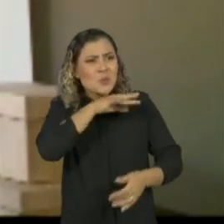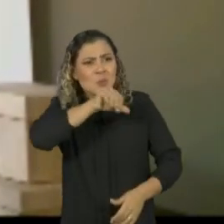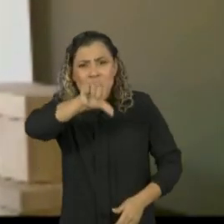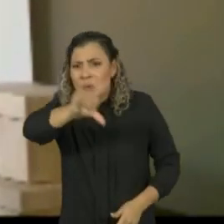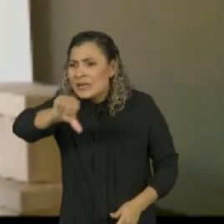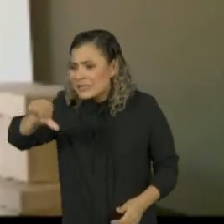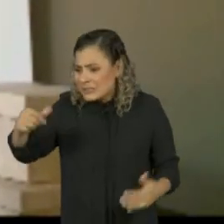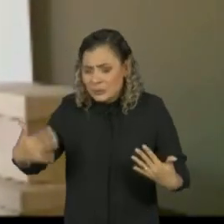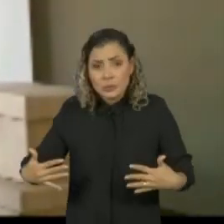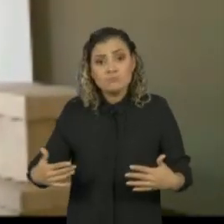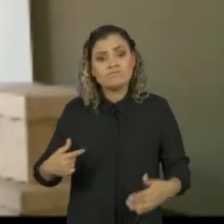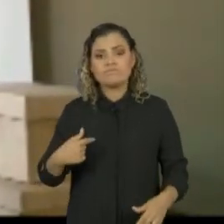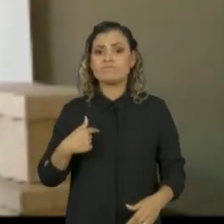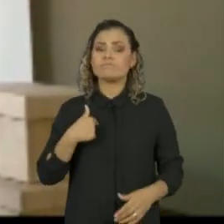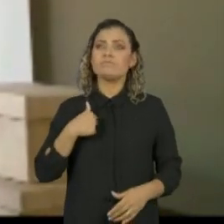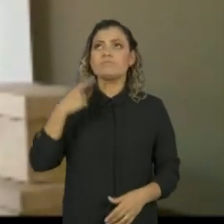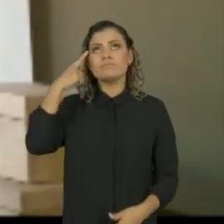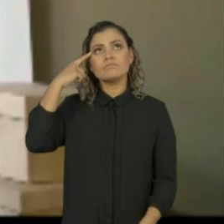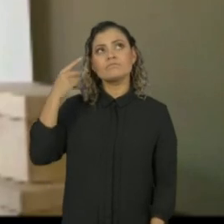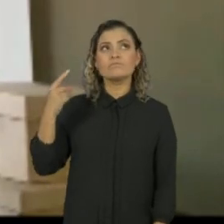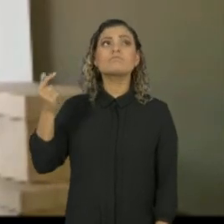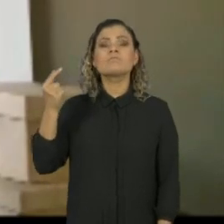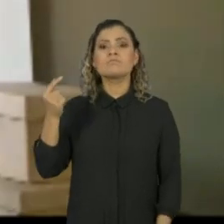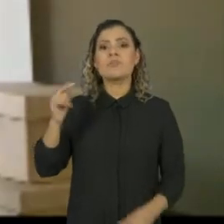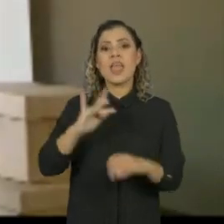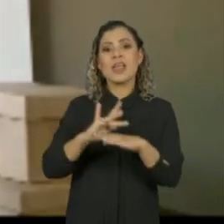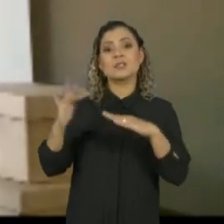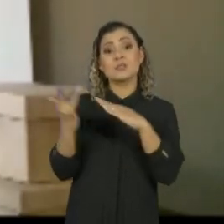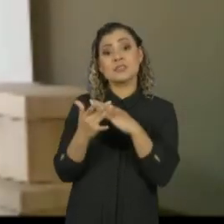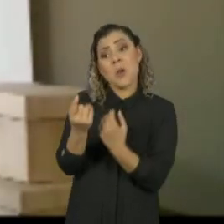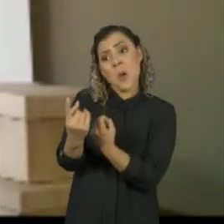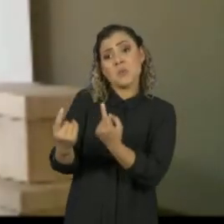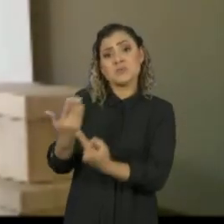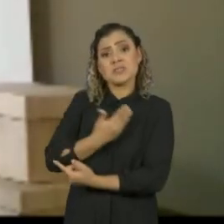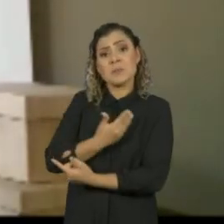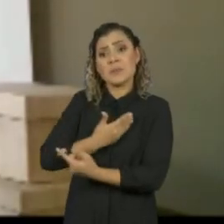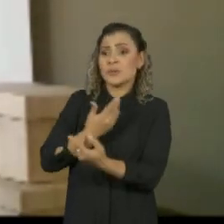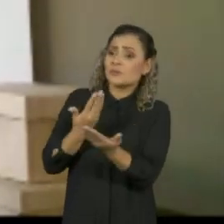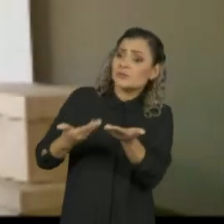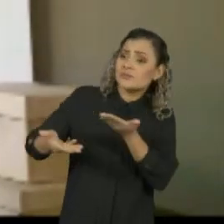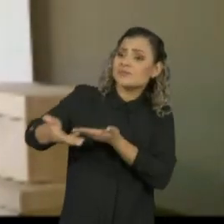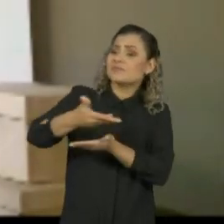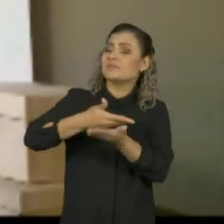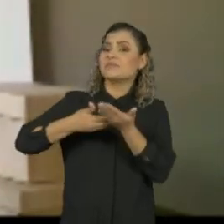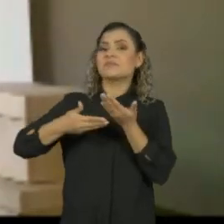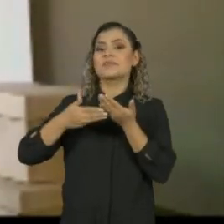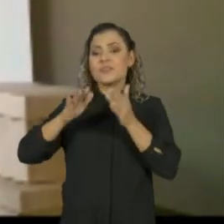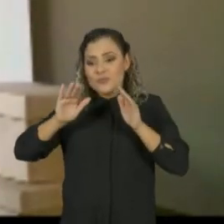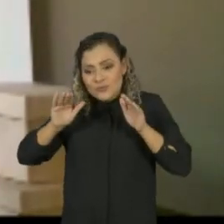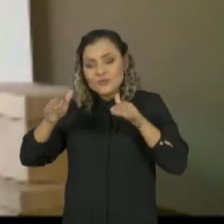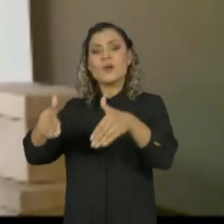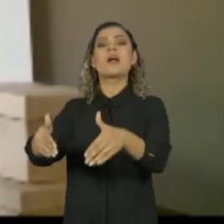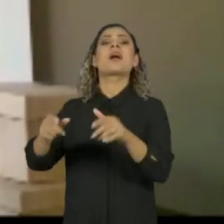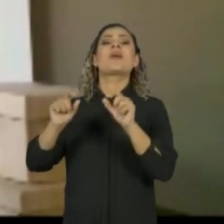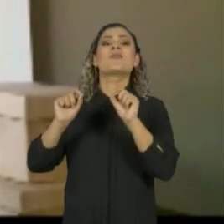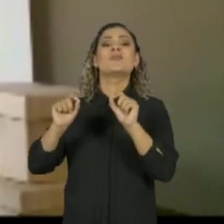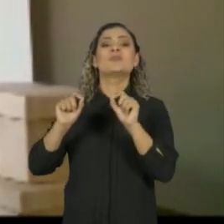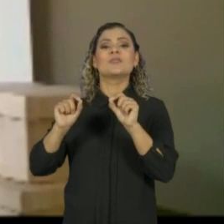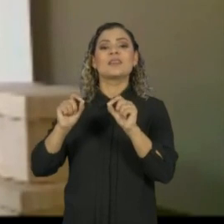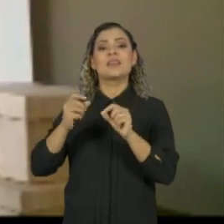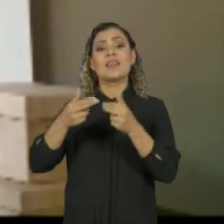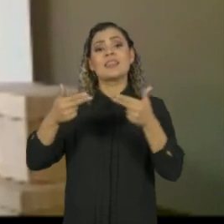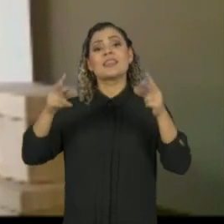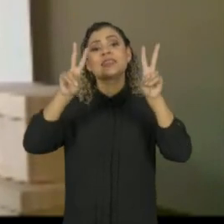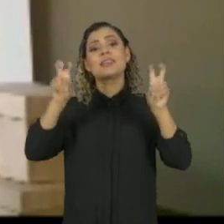E diante disso eu fiz um convite numa rede social para poucos amigos, para que nós então focássemos nossa atenção nas